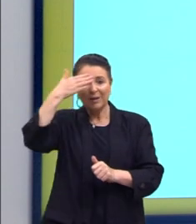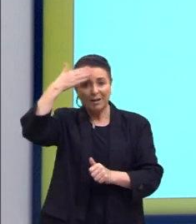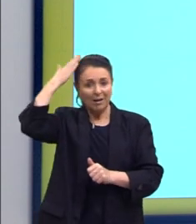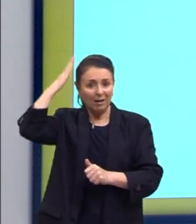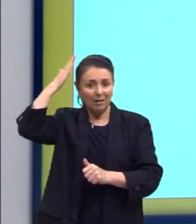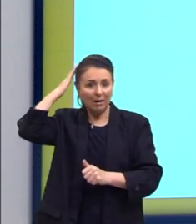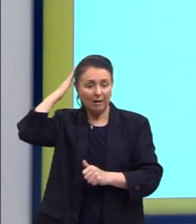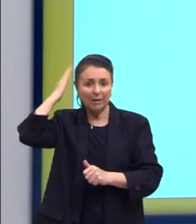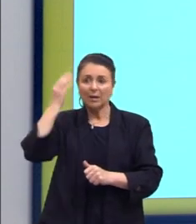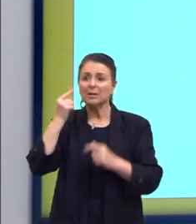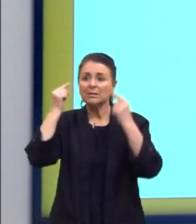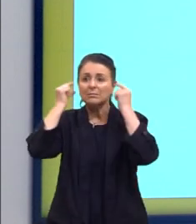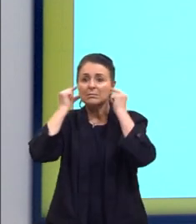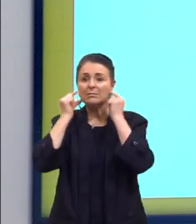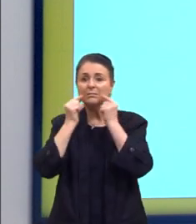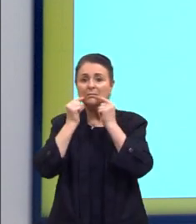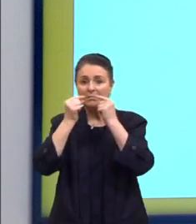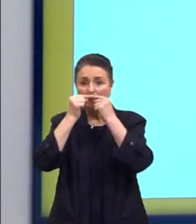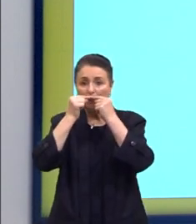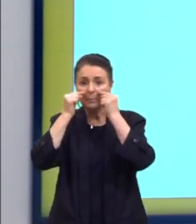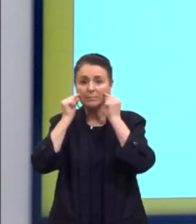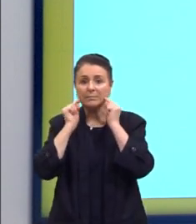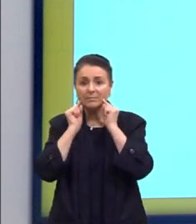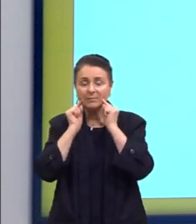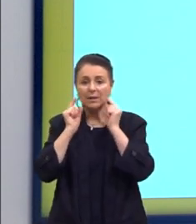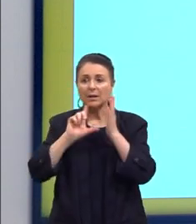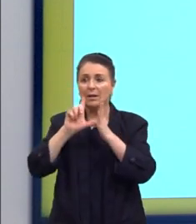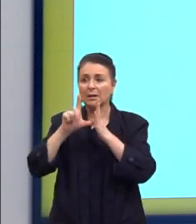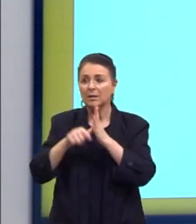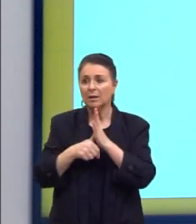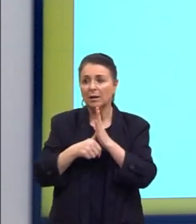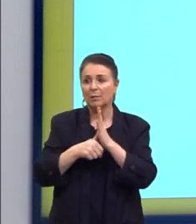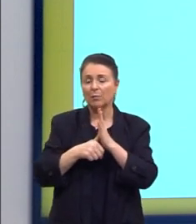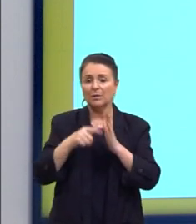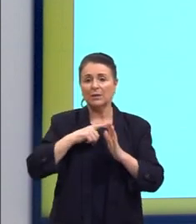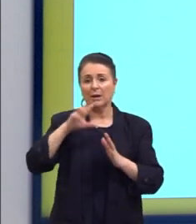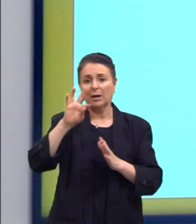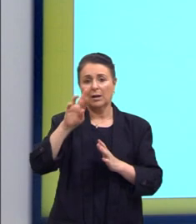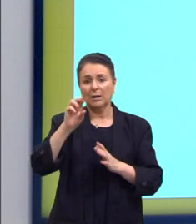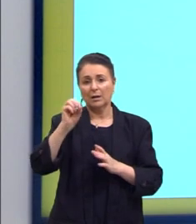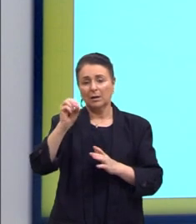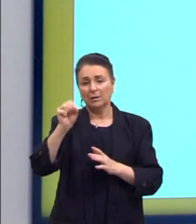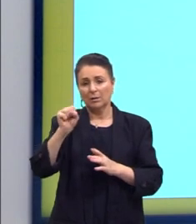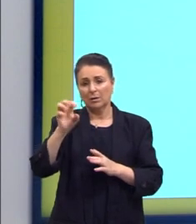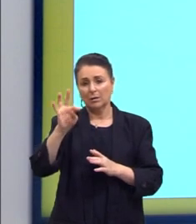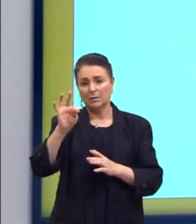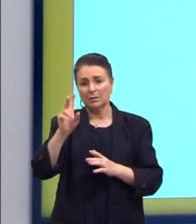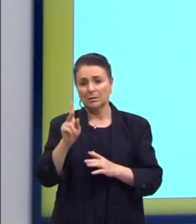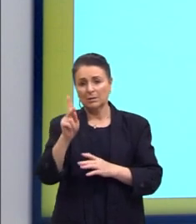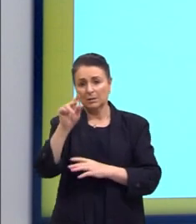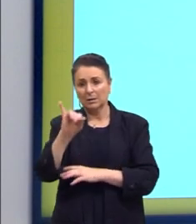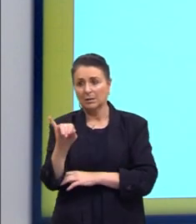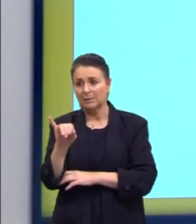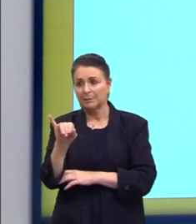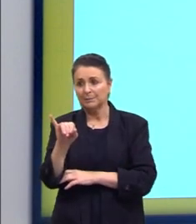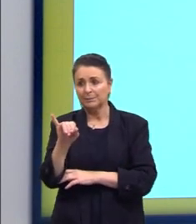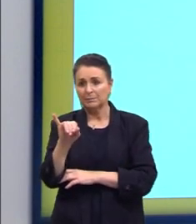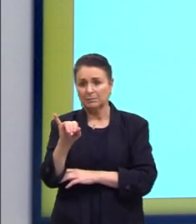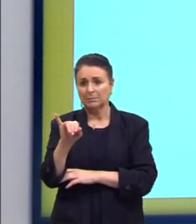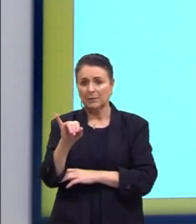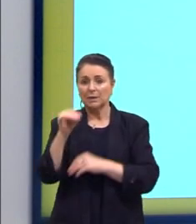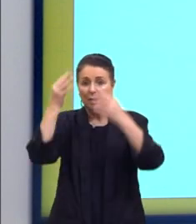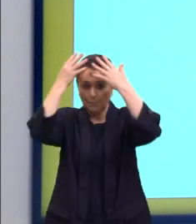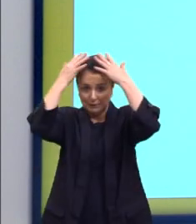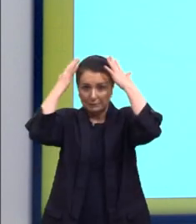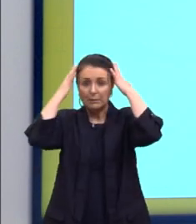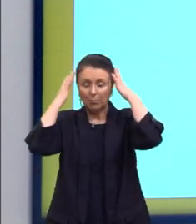com seu cavanhaque. Depois, a gente tem no meio a imagem de Trotsky, com um pouquinho mais de cabelo